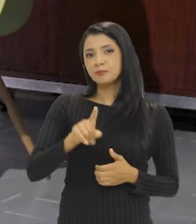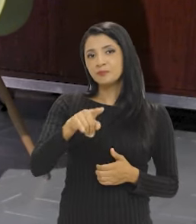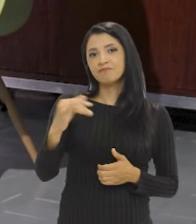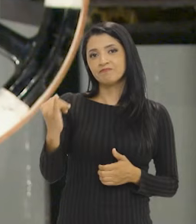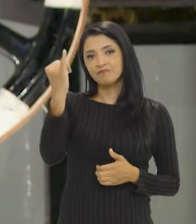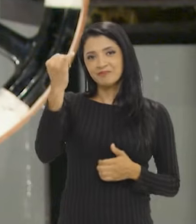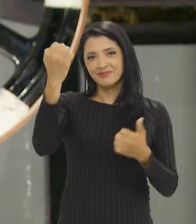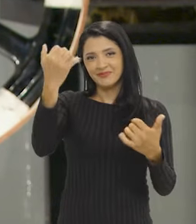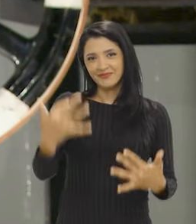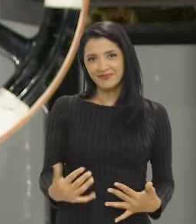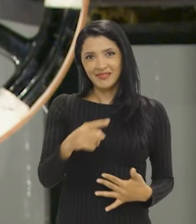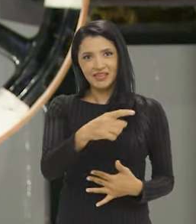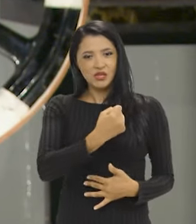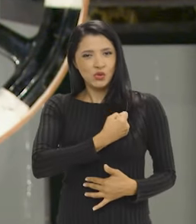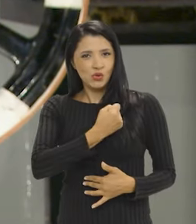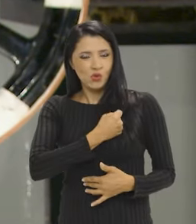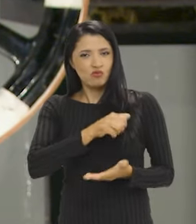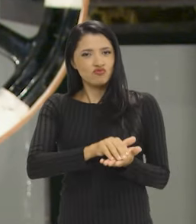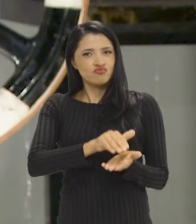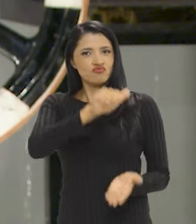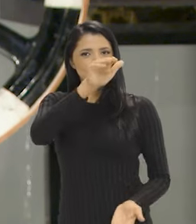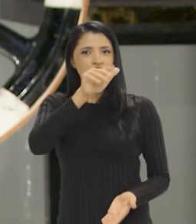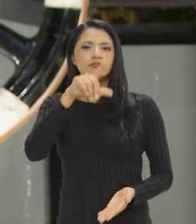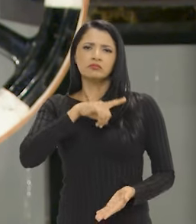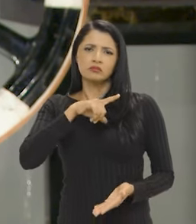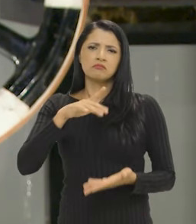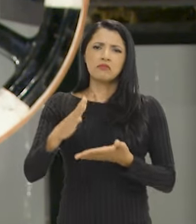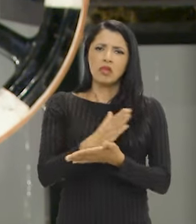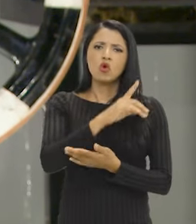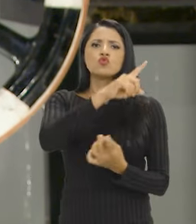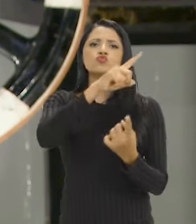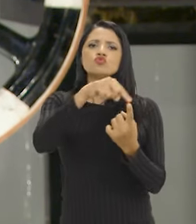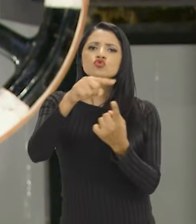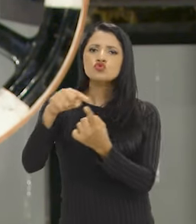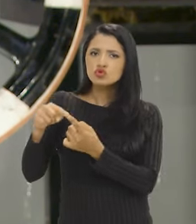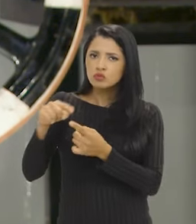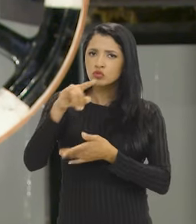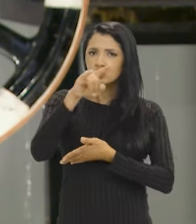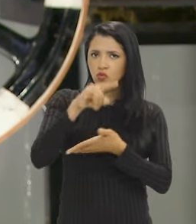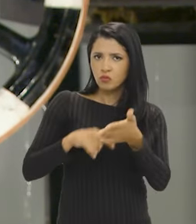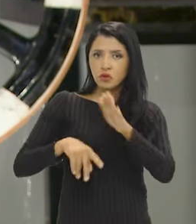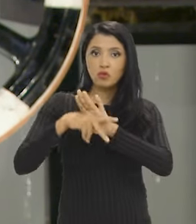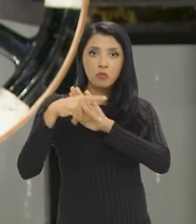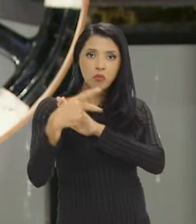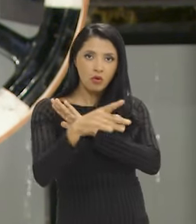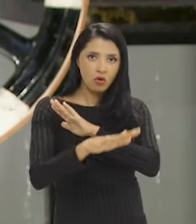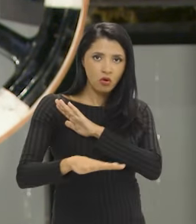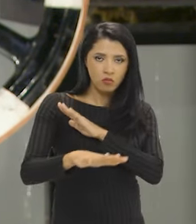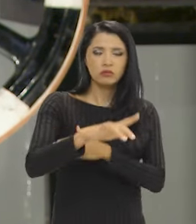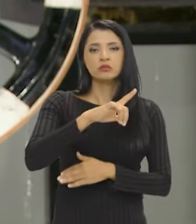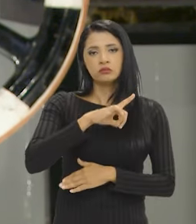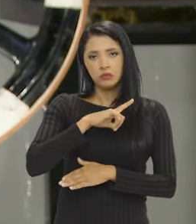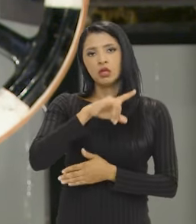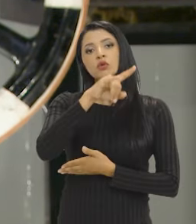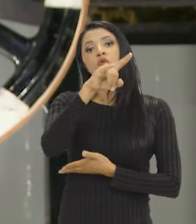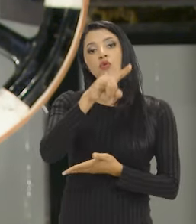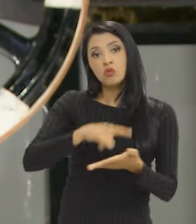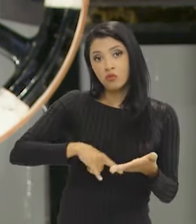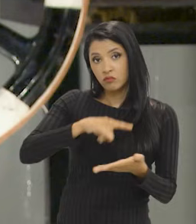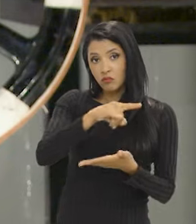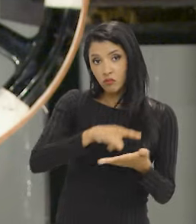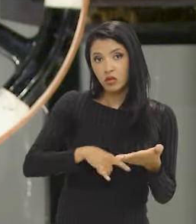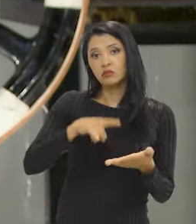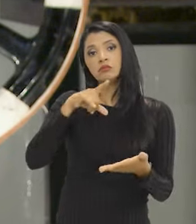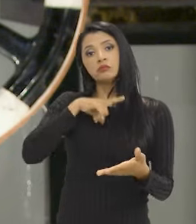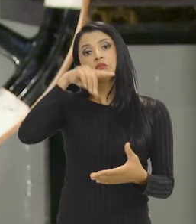dizer que esse número lida com basicamente uma tipologia documental específica. São